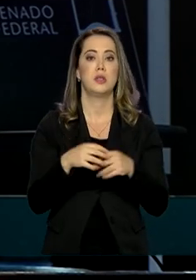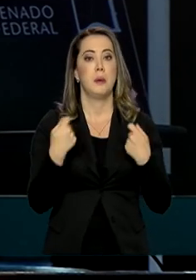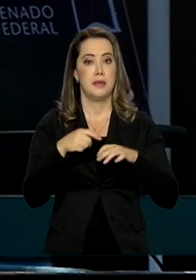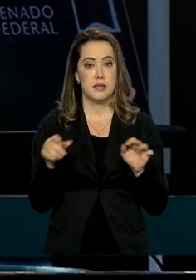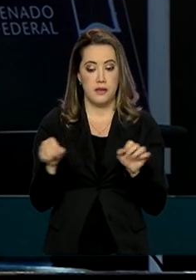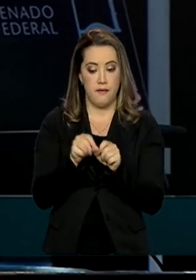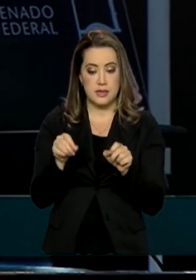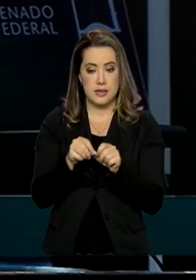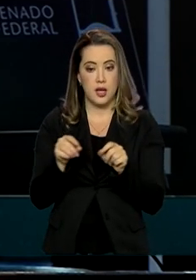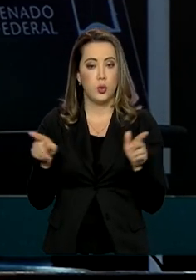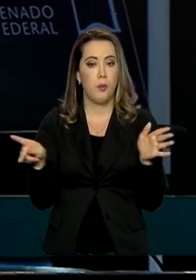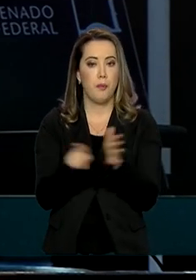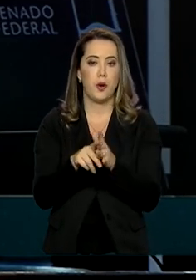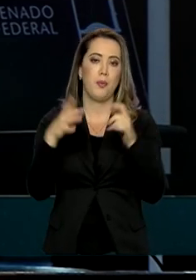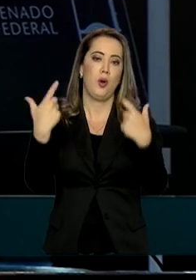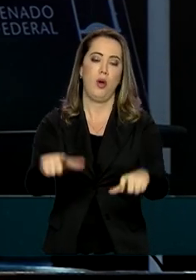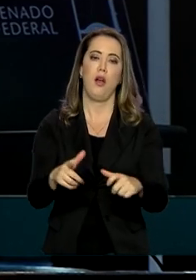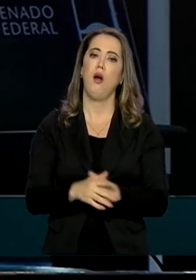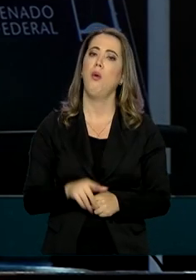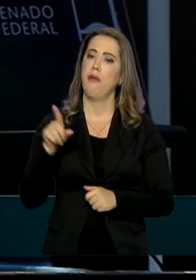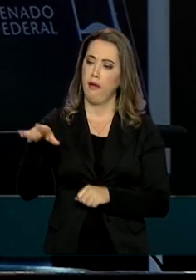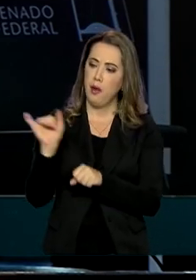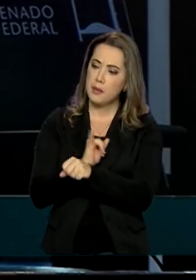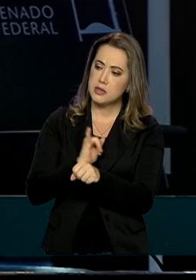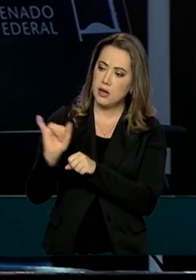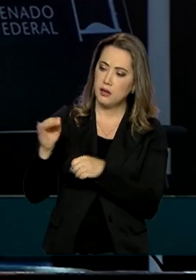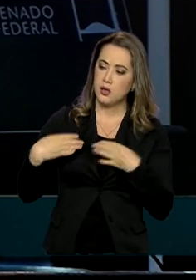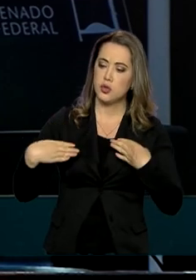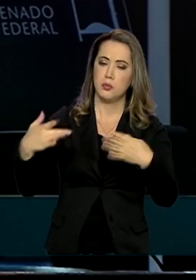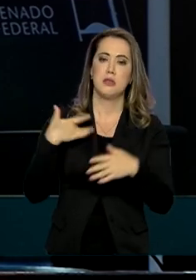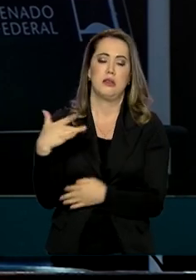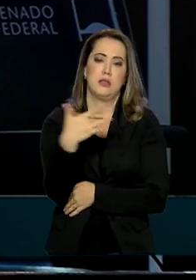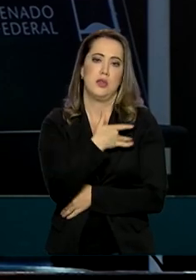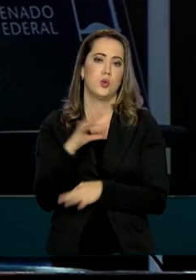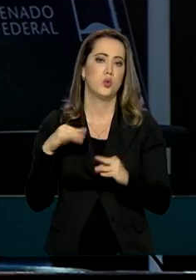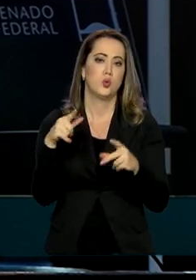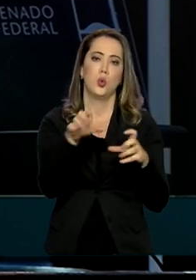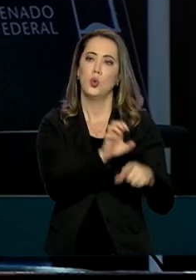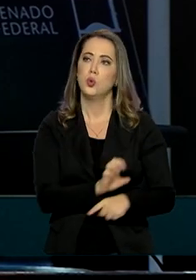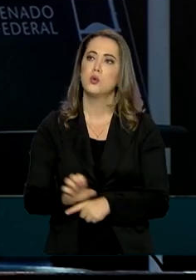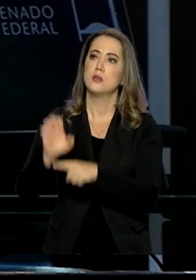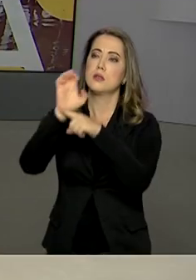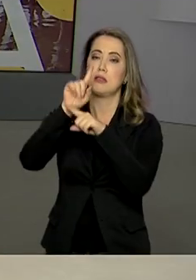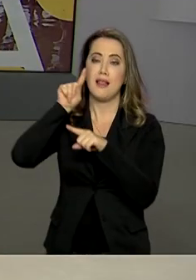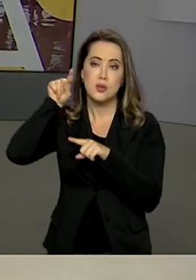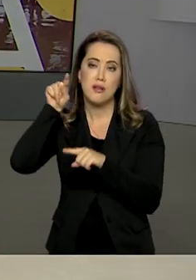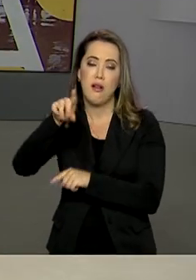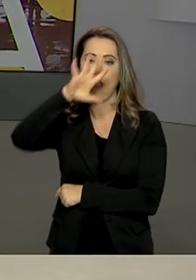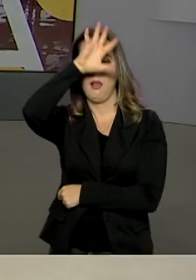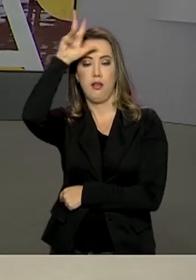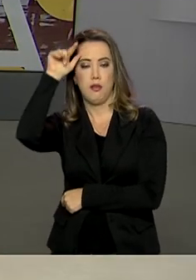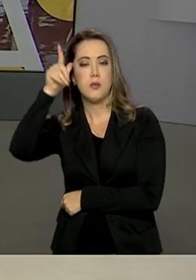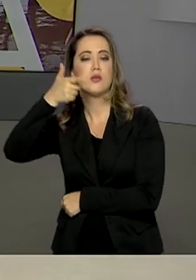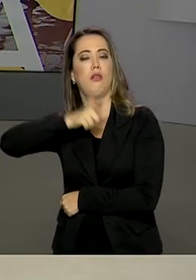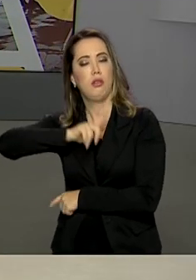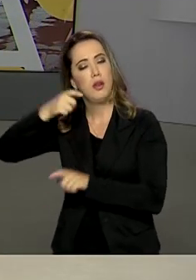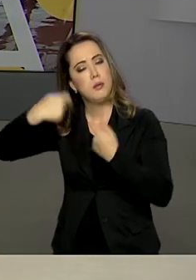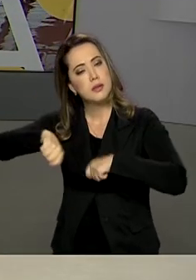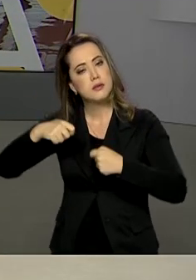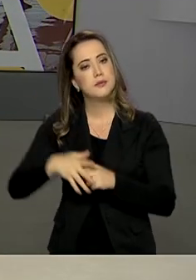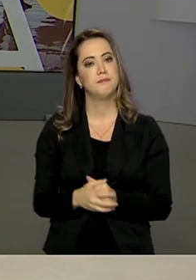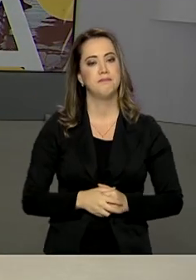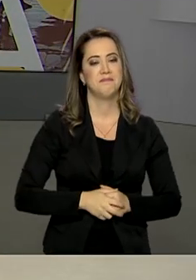estratégia do Ministério da Saúde e eu vou atender todos os estados da Amazônia. Feriados